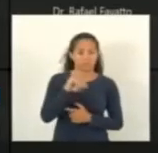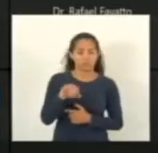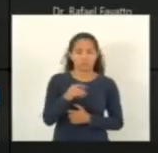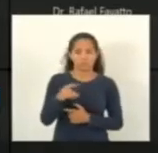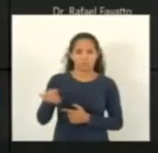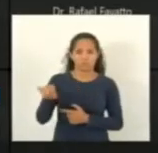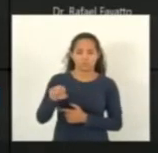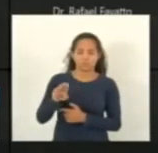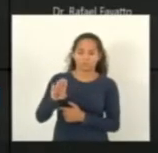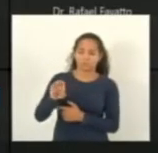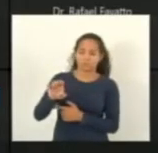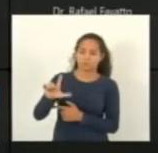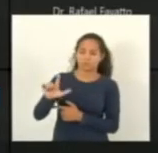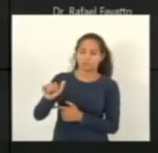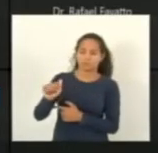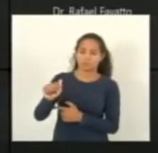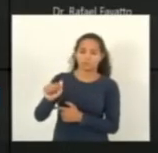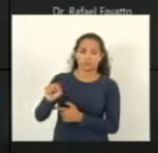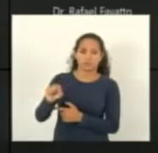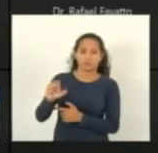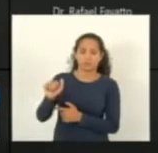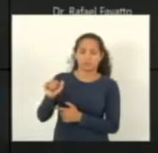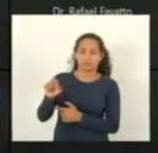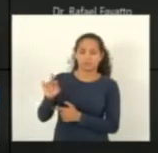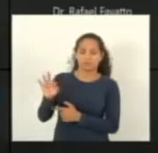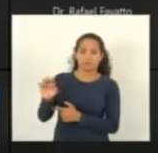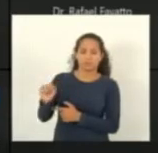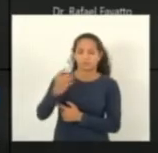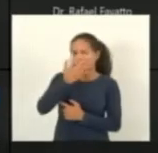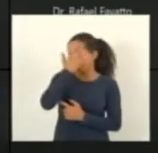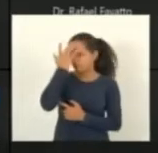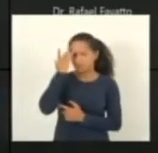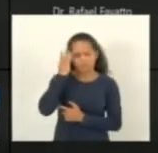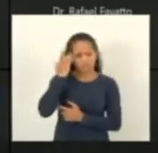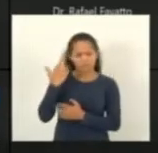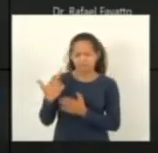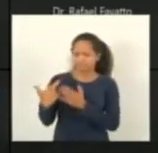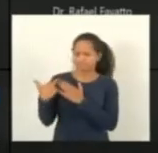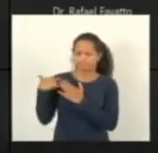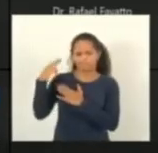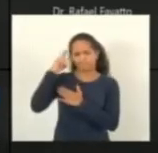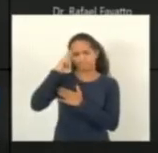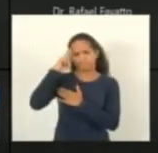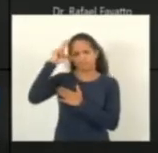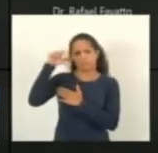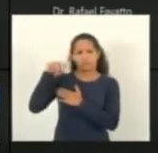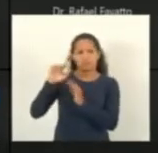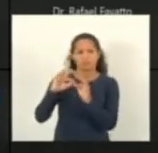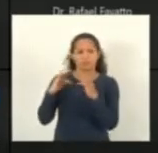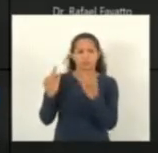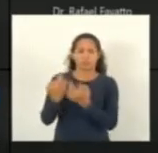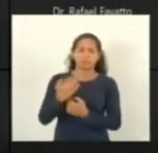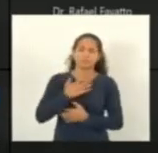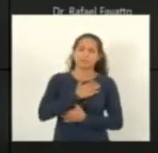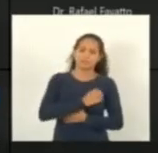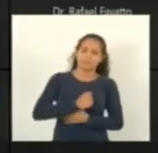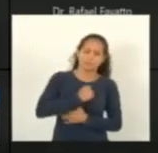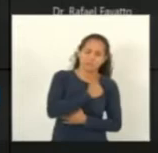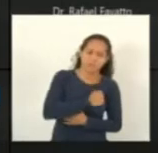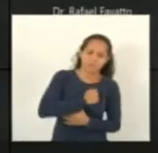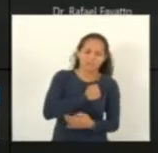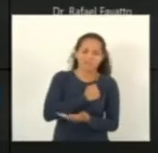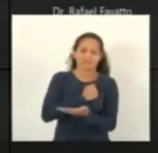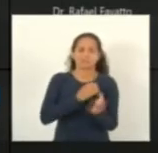Belas Artes uma pessoa fantástica exemplar chefe de família deixa muitas saudades entre seus